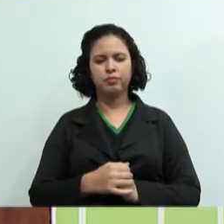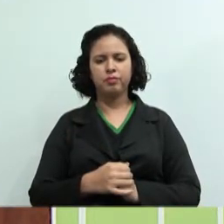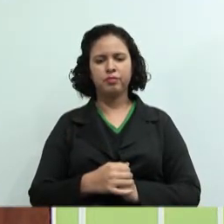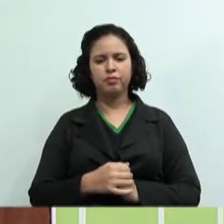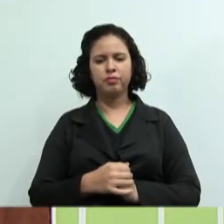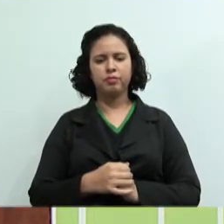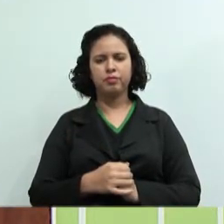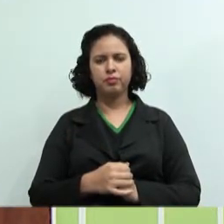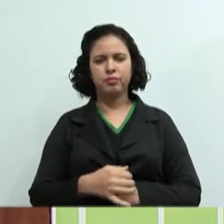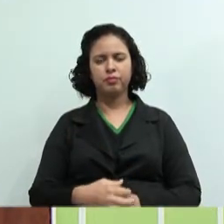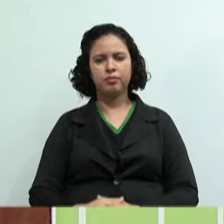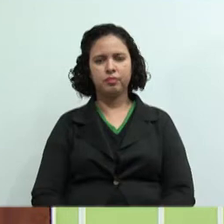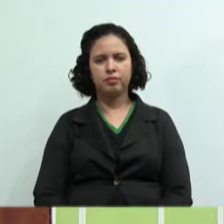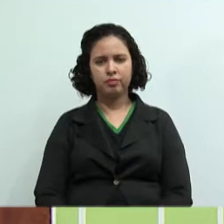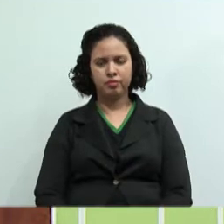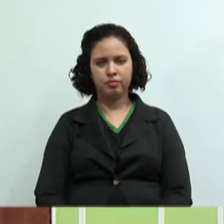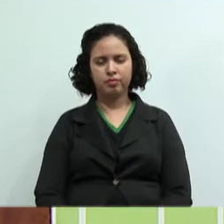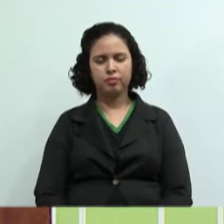Só um instantinho.